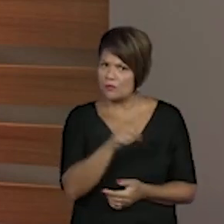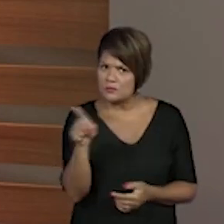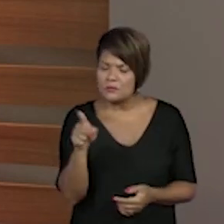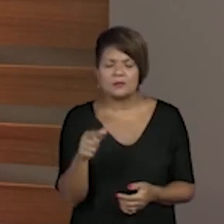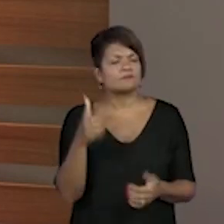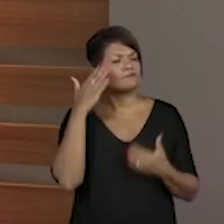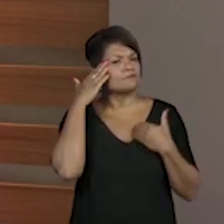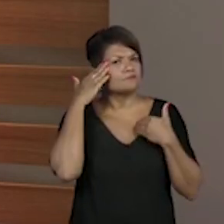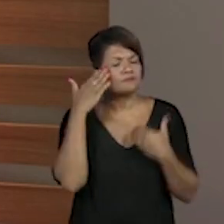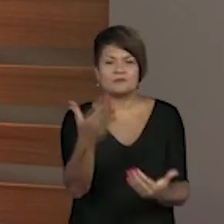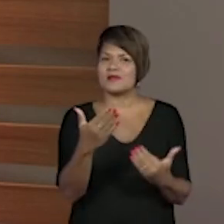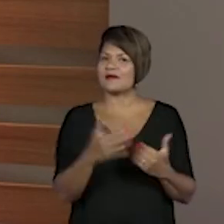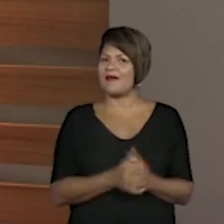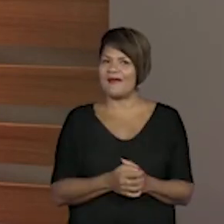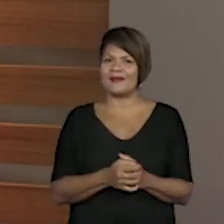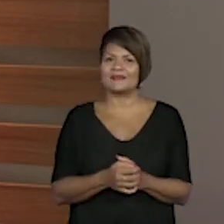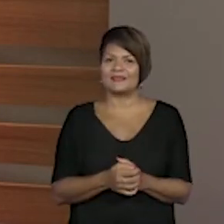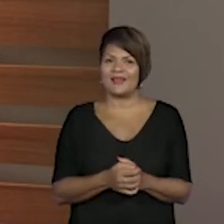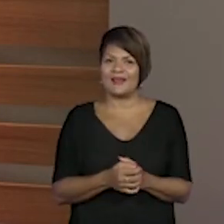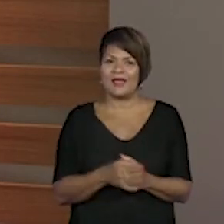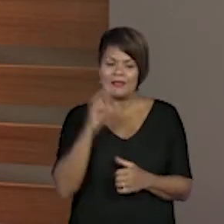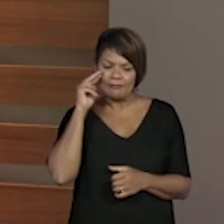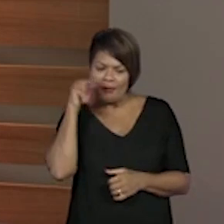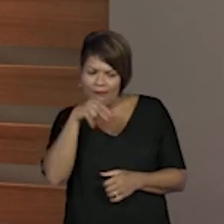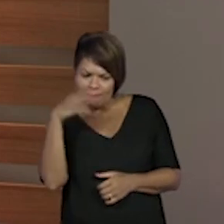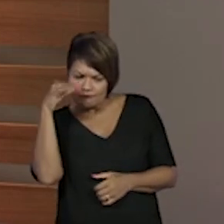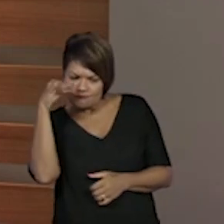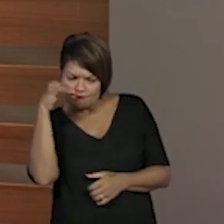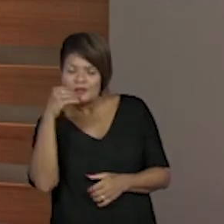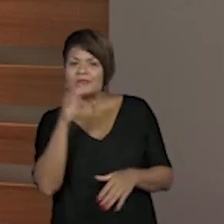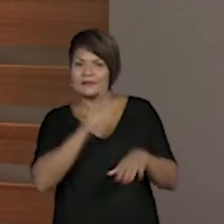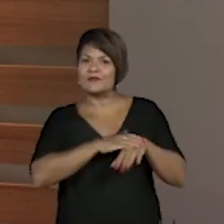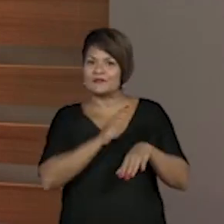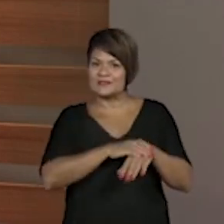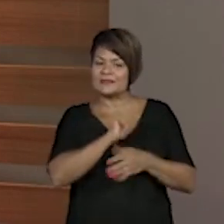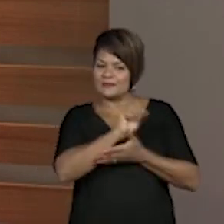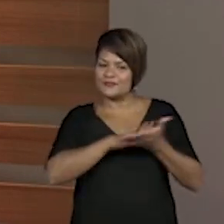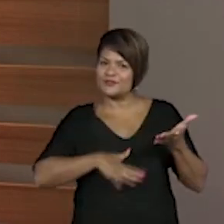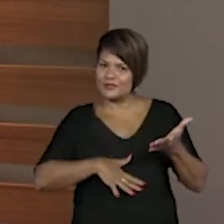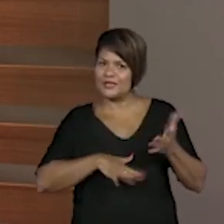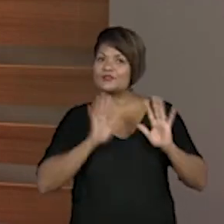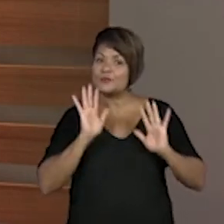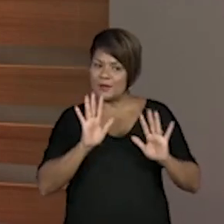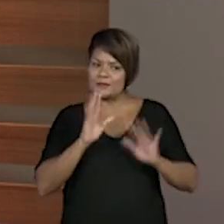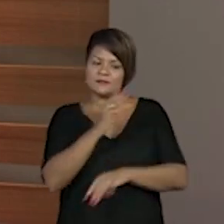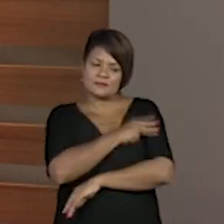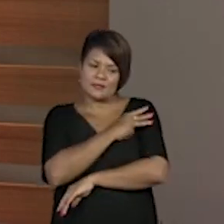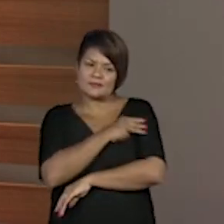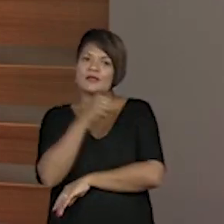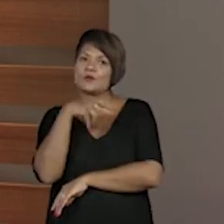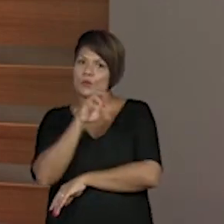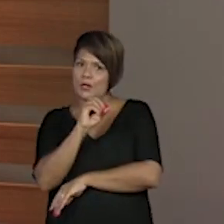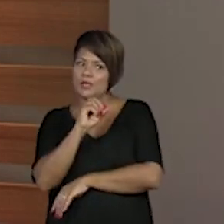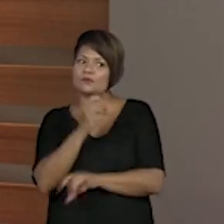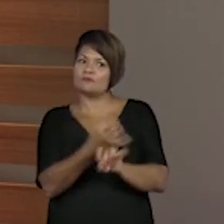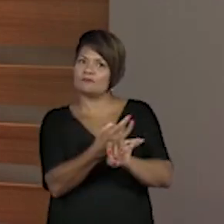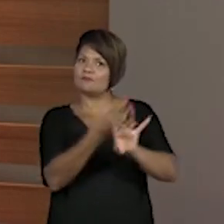muito obrigado, dá aquela olhadinha para ver se eles estão fazendo as atividades, mas terceiro ano já é um ano de